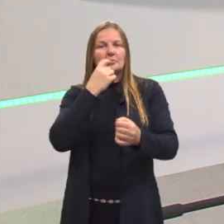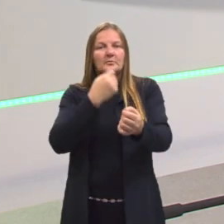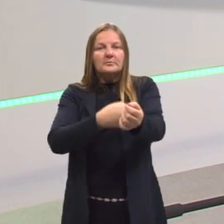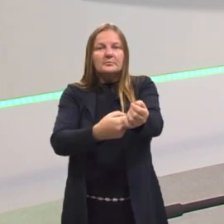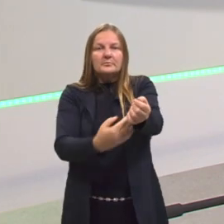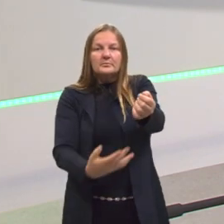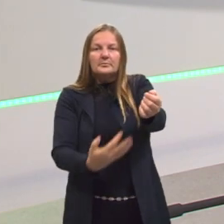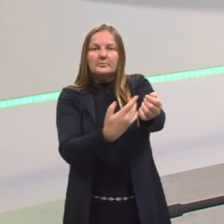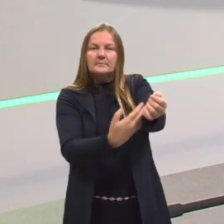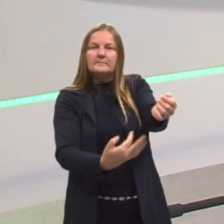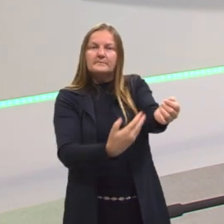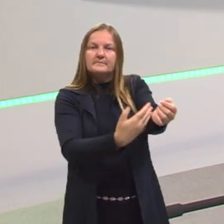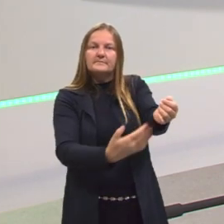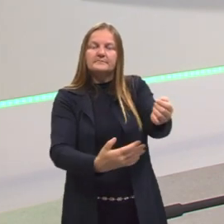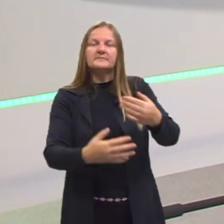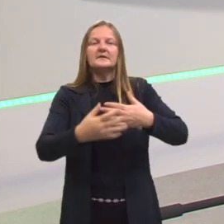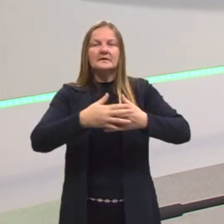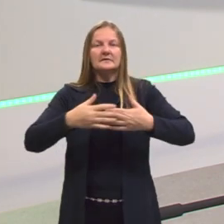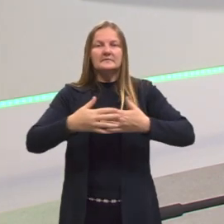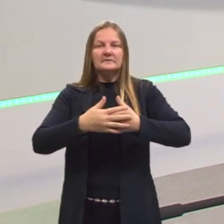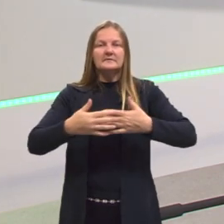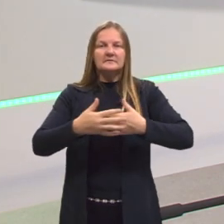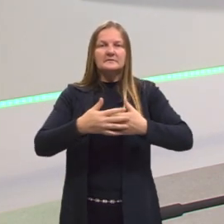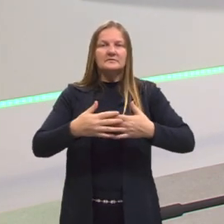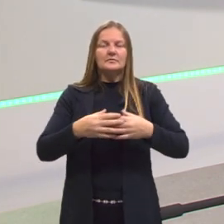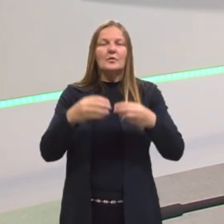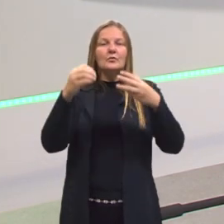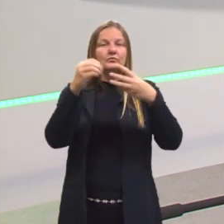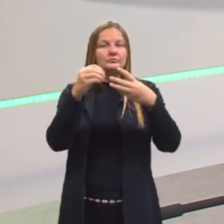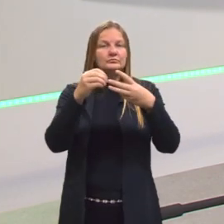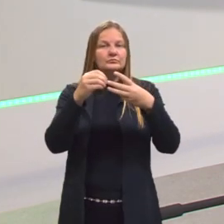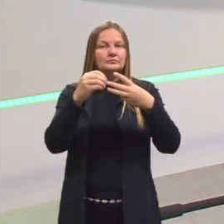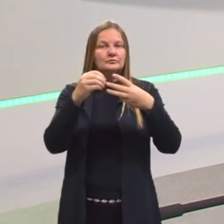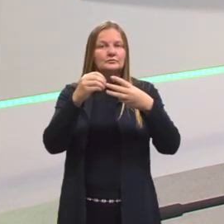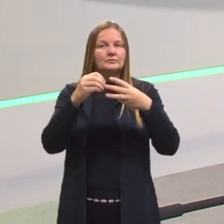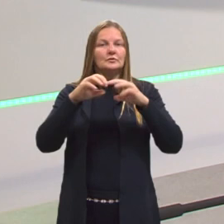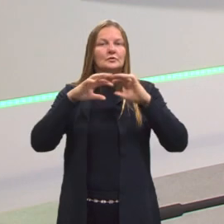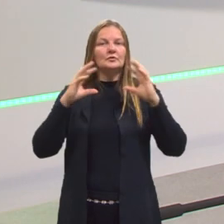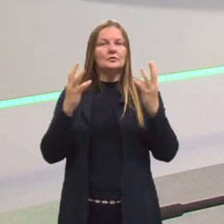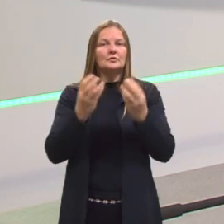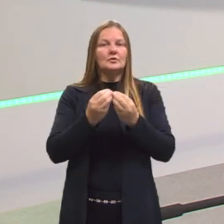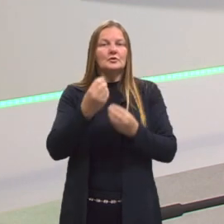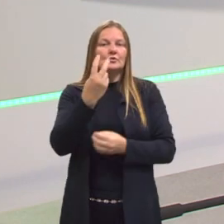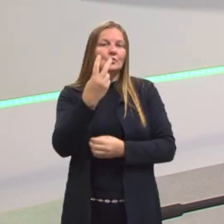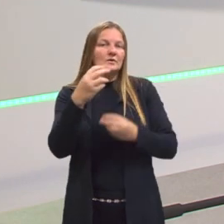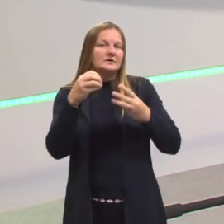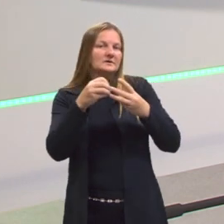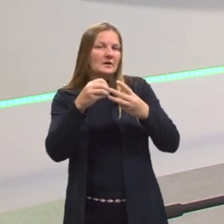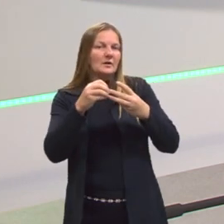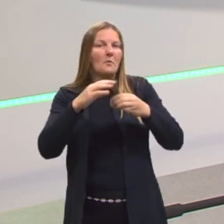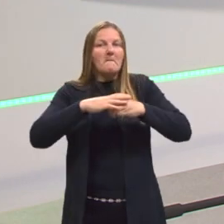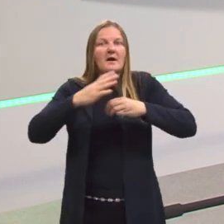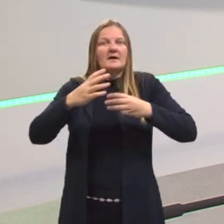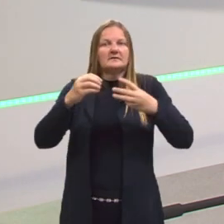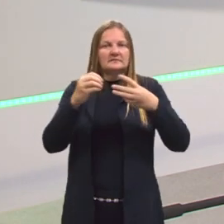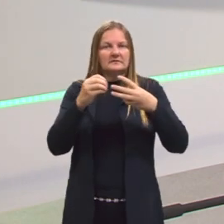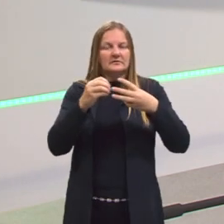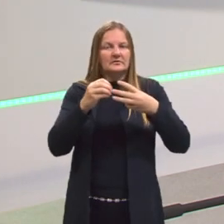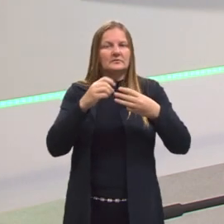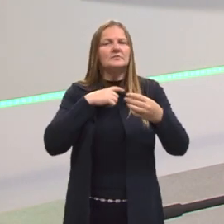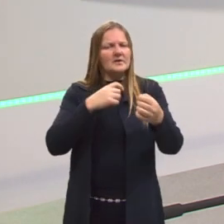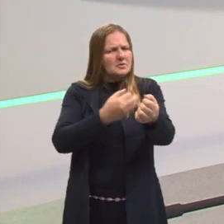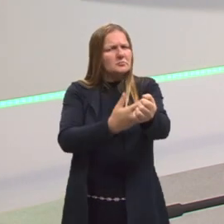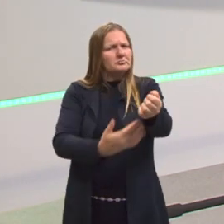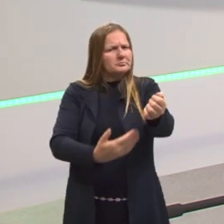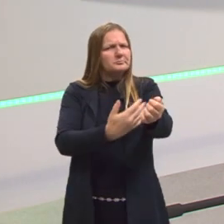lá do conceito de tecido. Tecidos são um conjunto, é o conjunto de duas ou mais células. Então, o sangue, ele possui